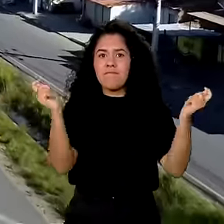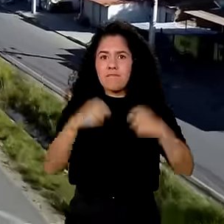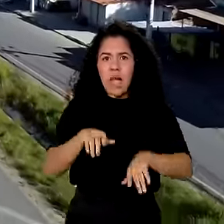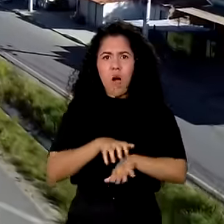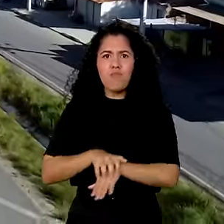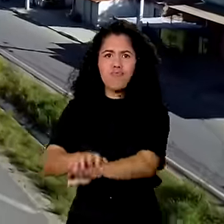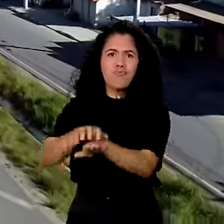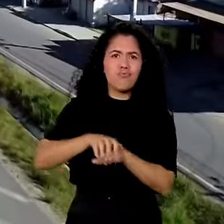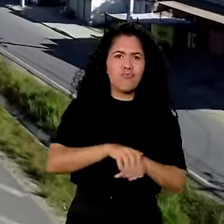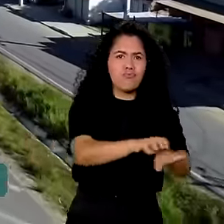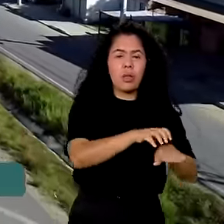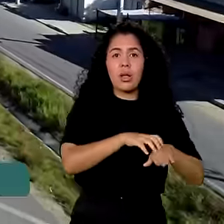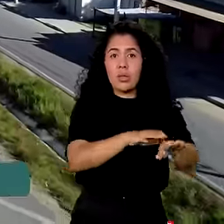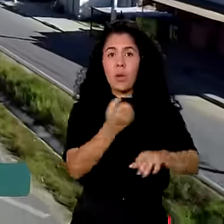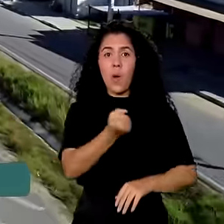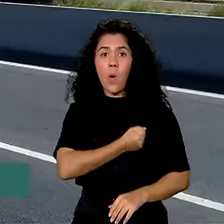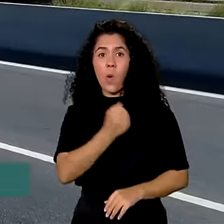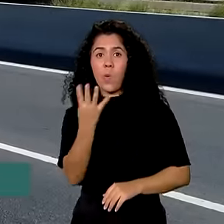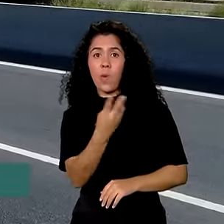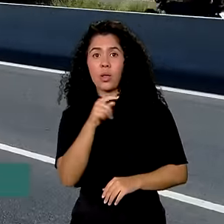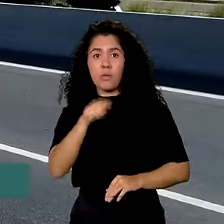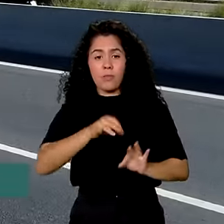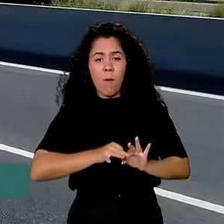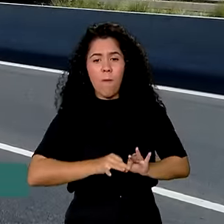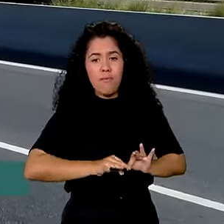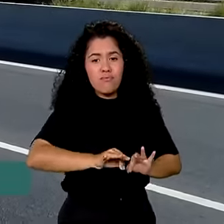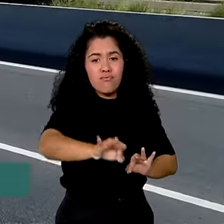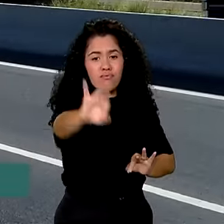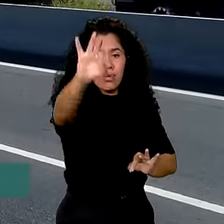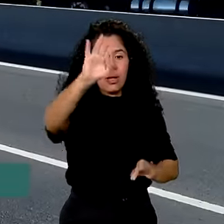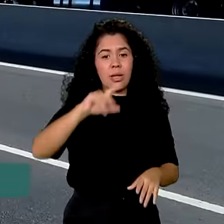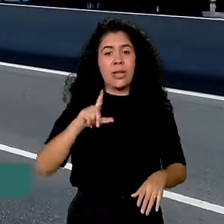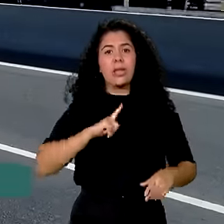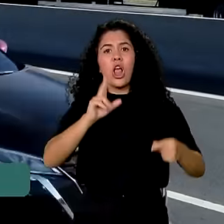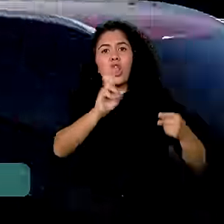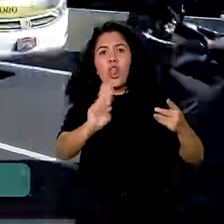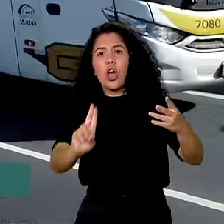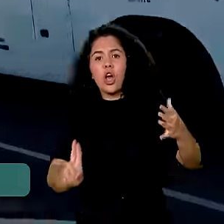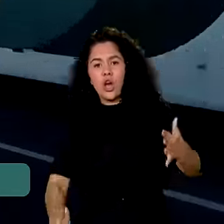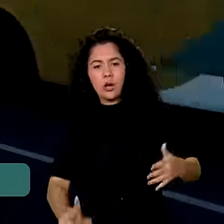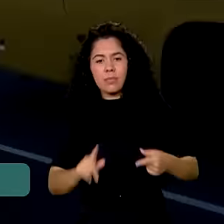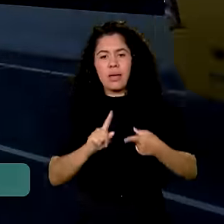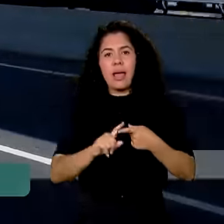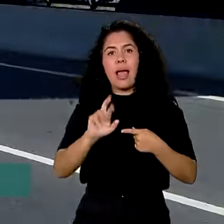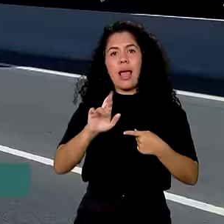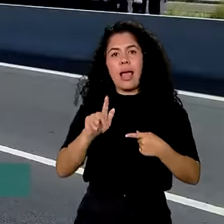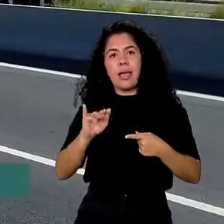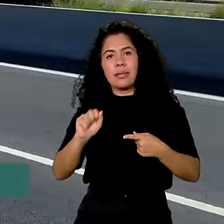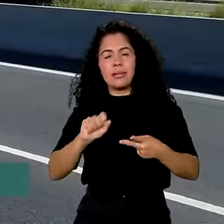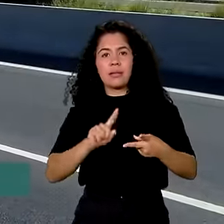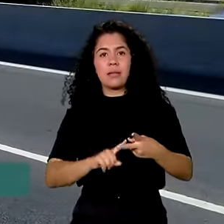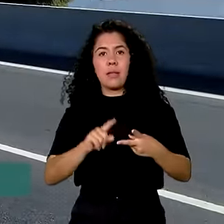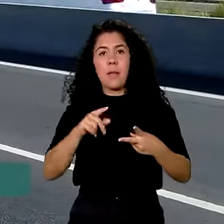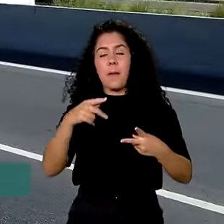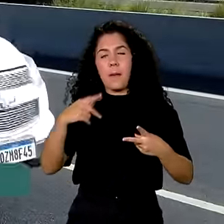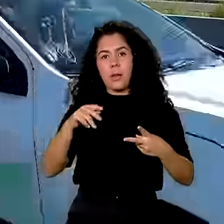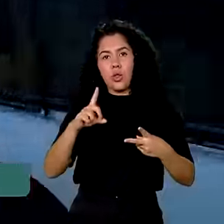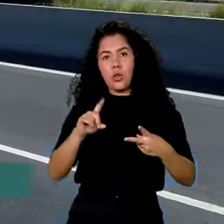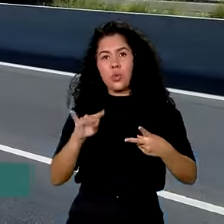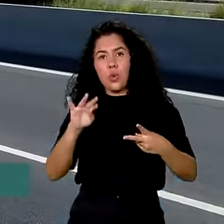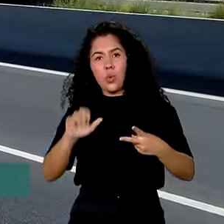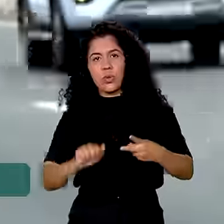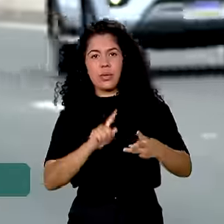seus mais de 4 mil quilômetros de extensão, vai ganhando diferentes nomes. Regis Bittencourt, Presidente Dutra e também